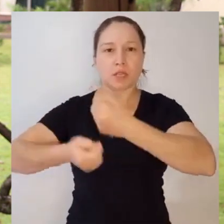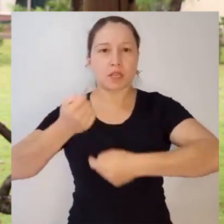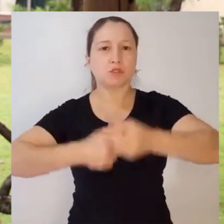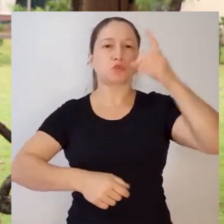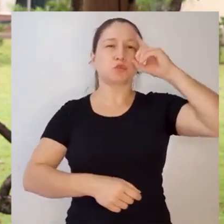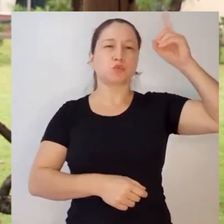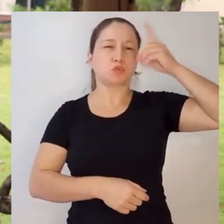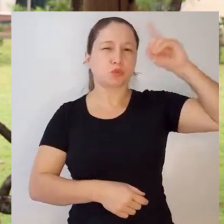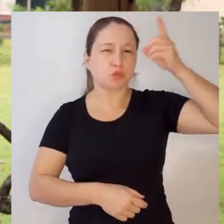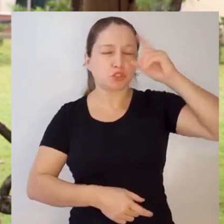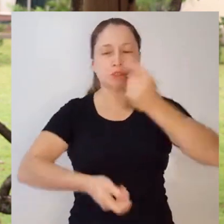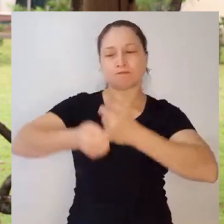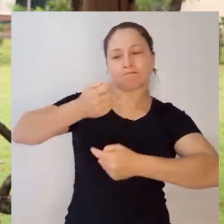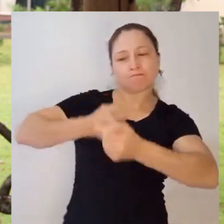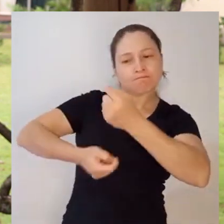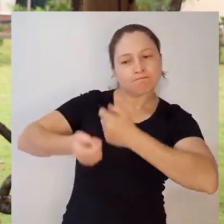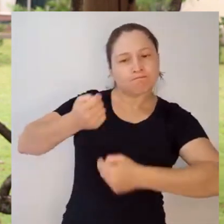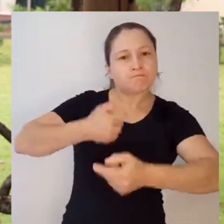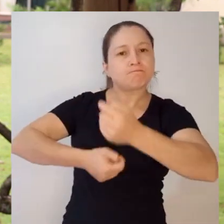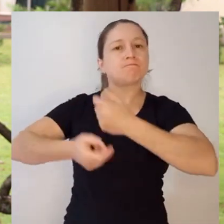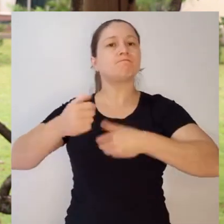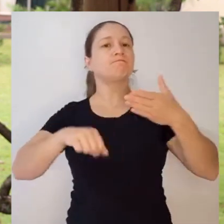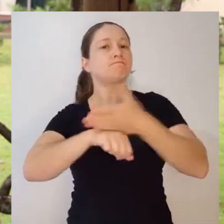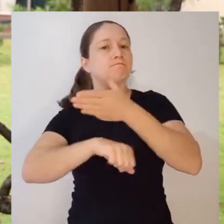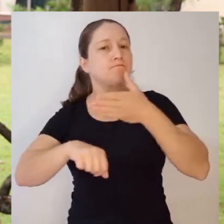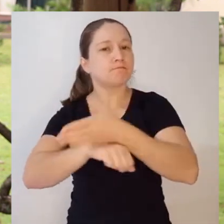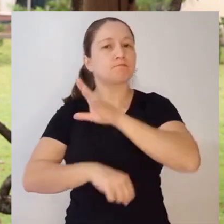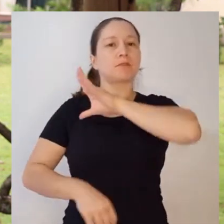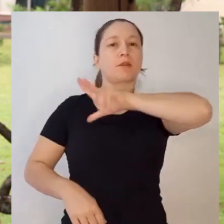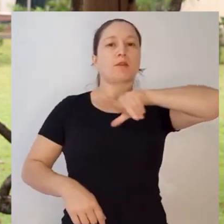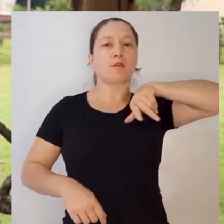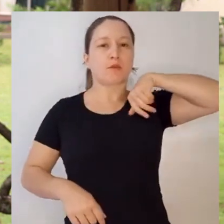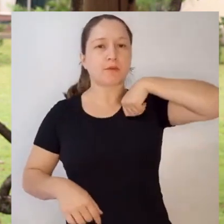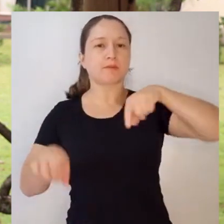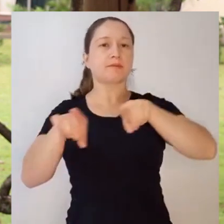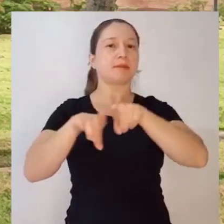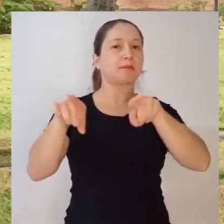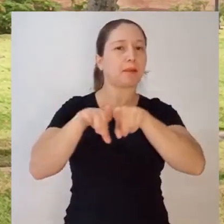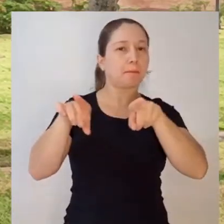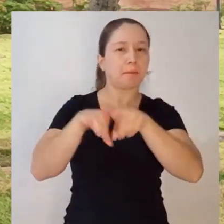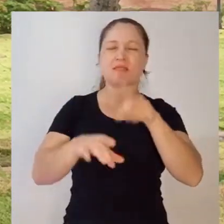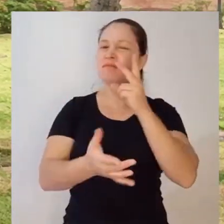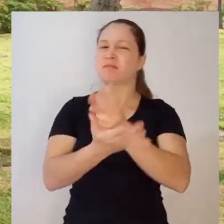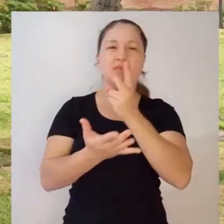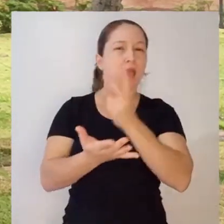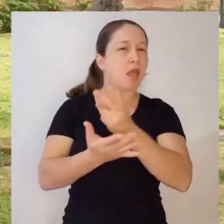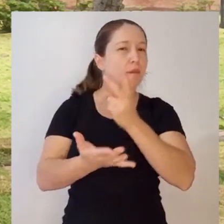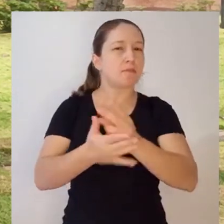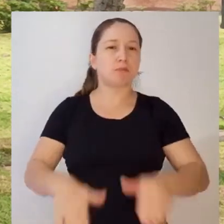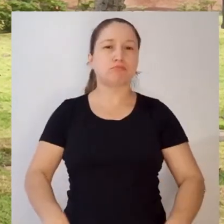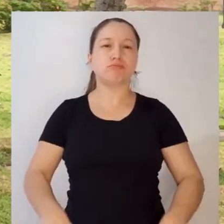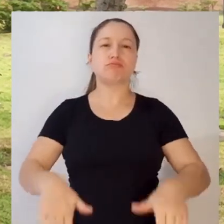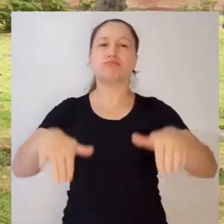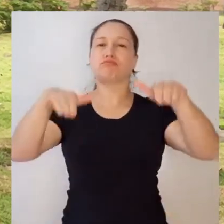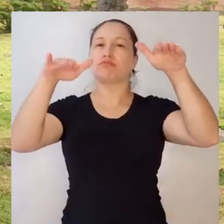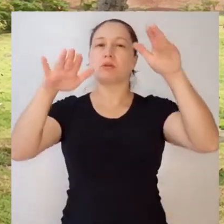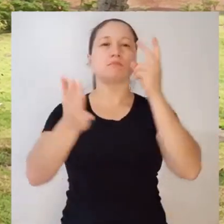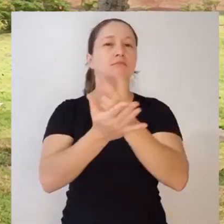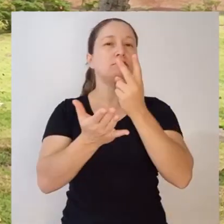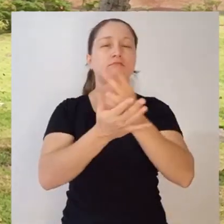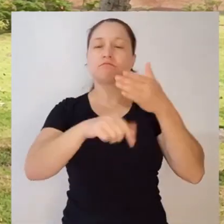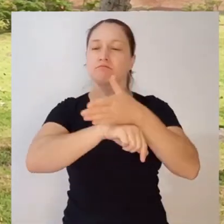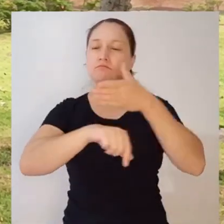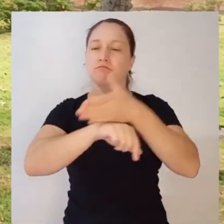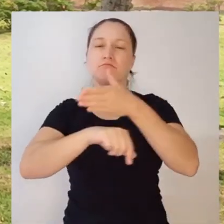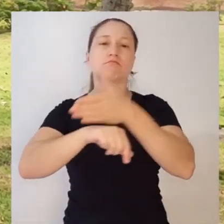terço que a minha comunidade fazia com muita frequência, fui coroinha, sempre estive envolvido desde criança na vida